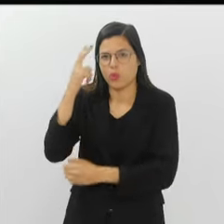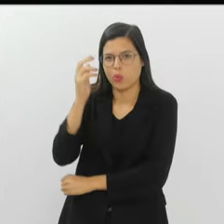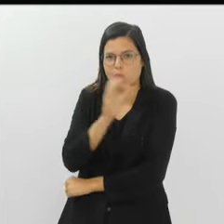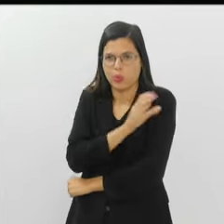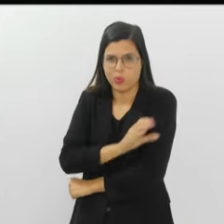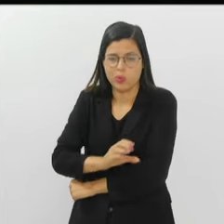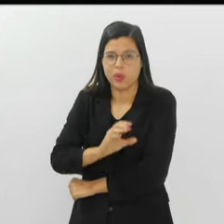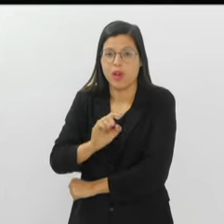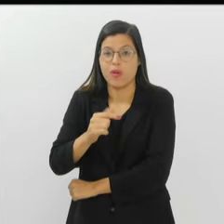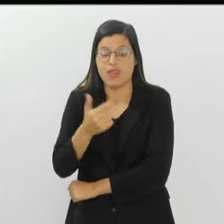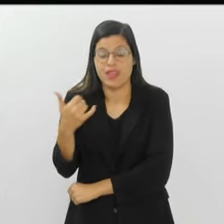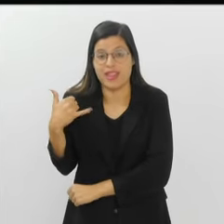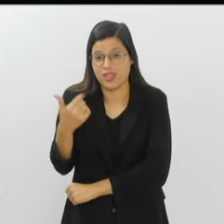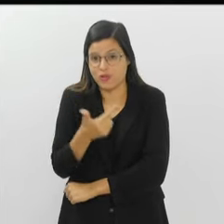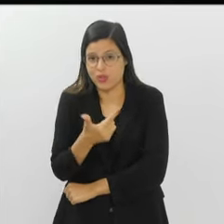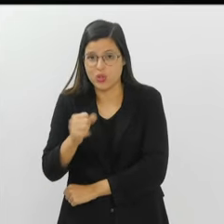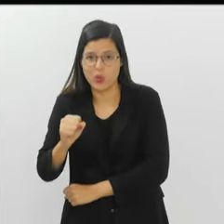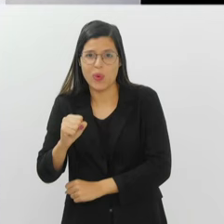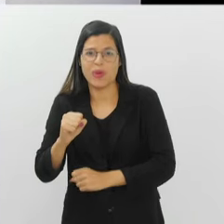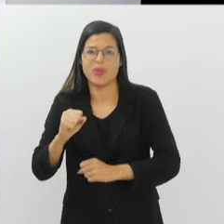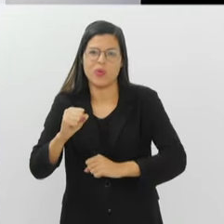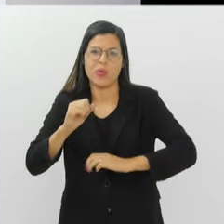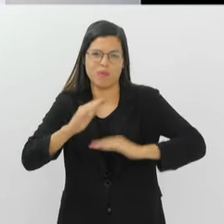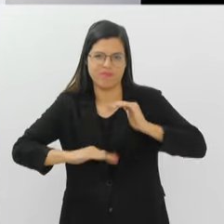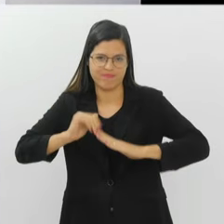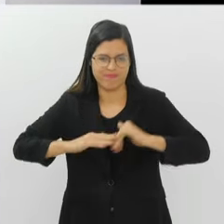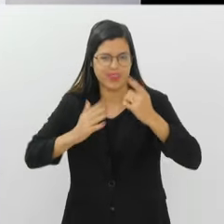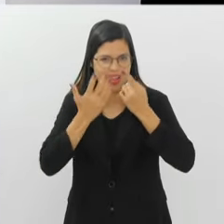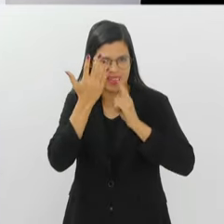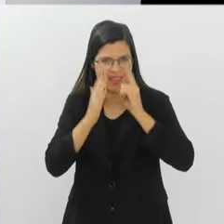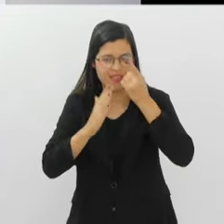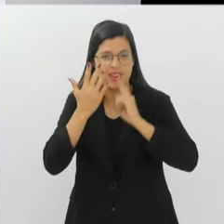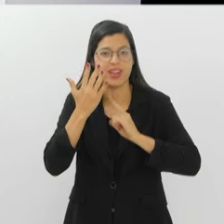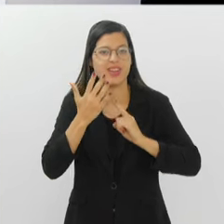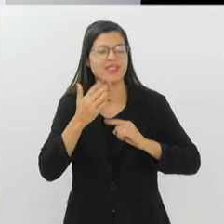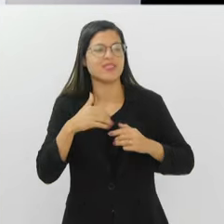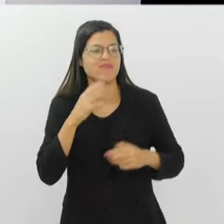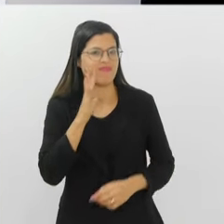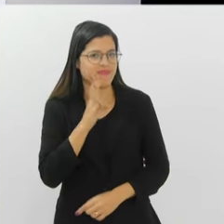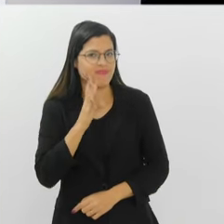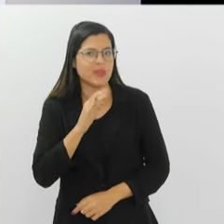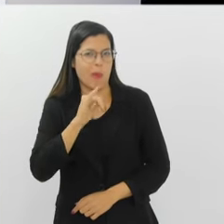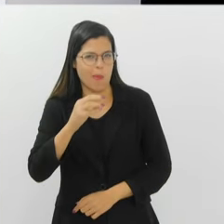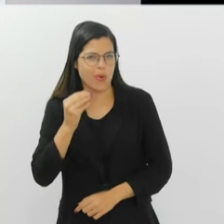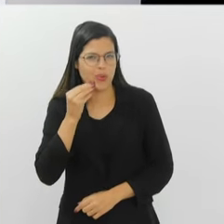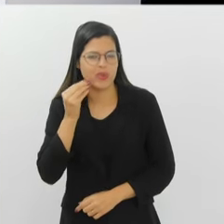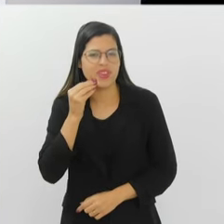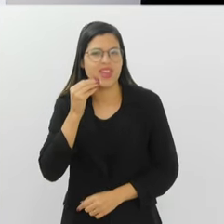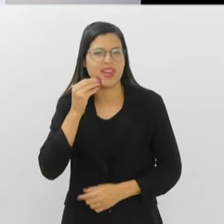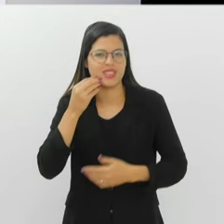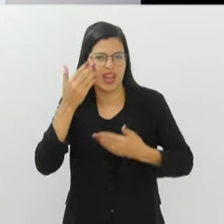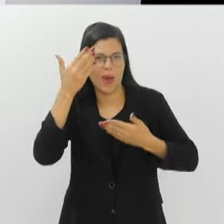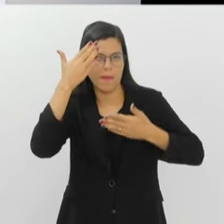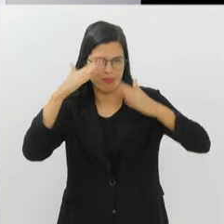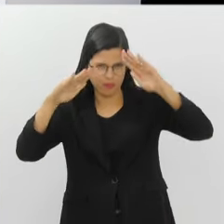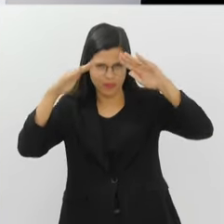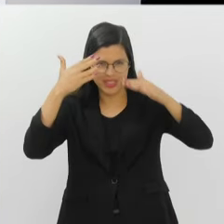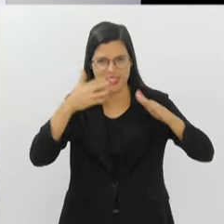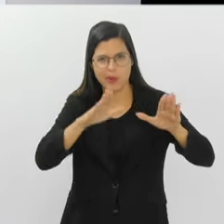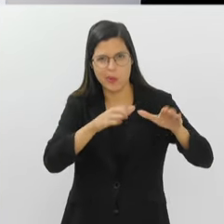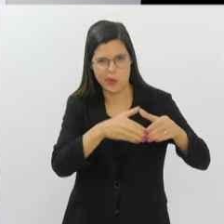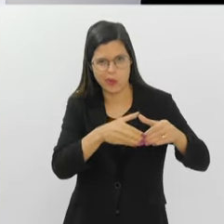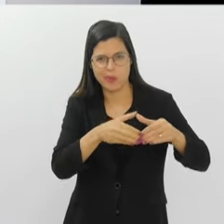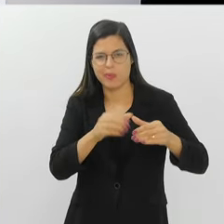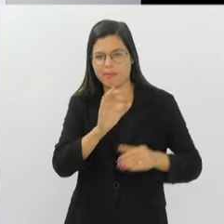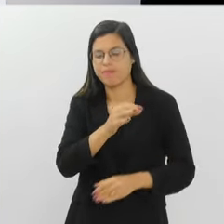28 me torno carnavalesco. Que legal, né? Então quem te deu a primeira oportunidade foi a Mocidade Alegre. Sim, sim. O meu